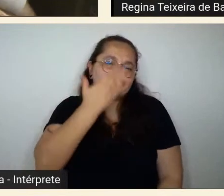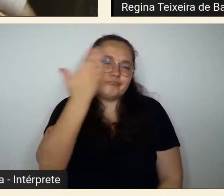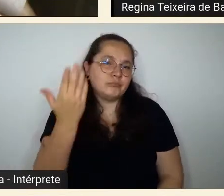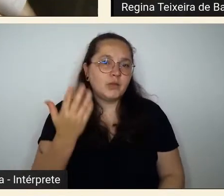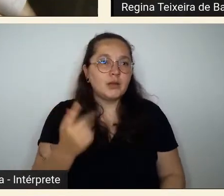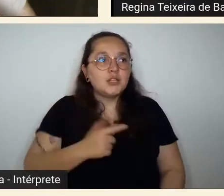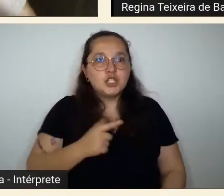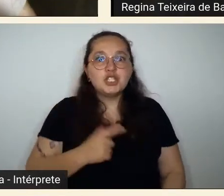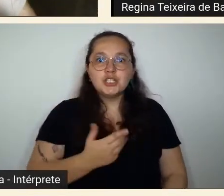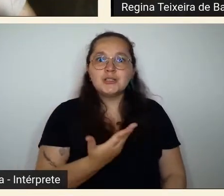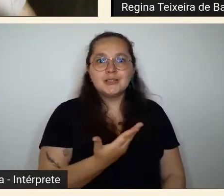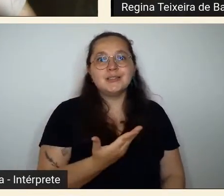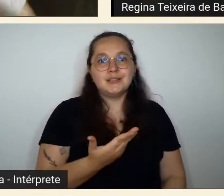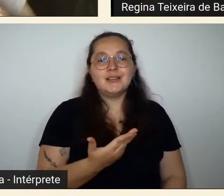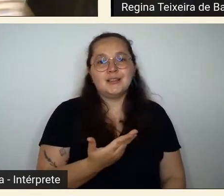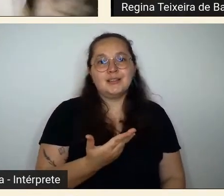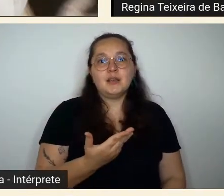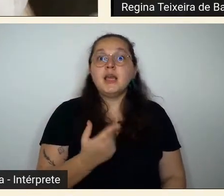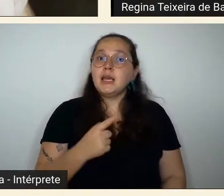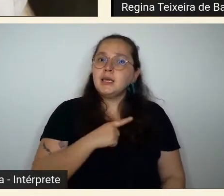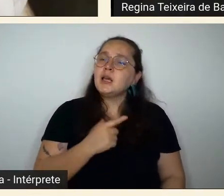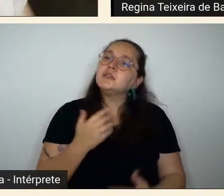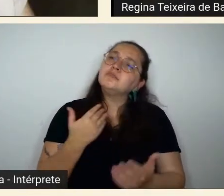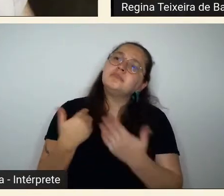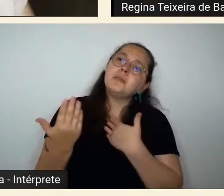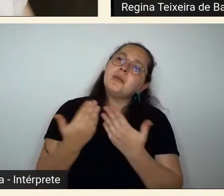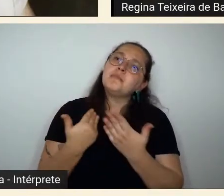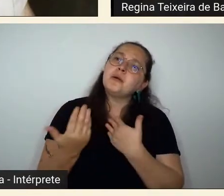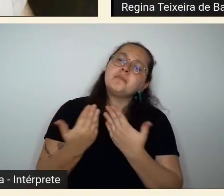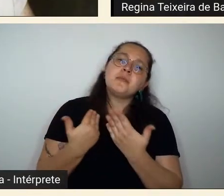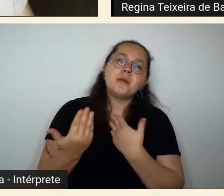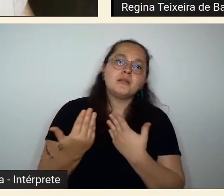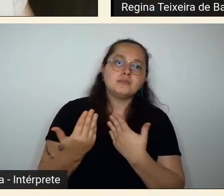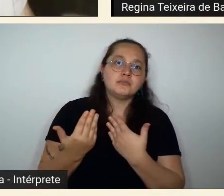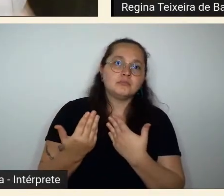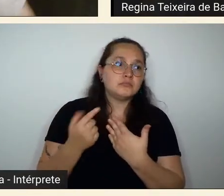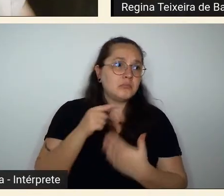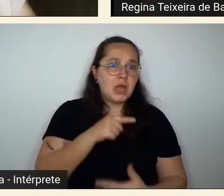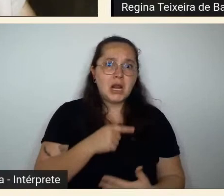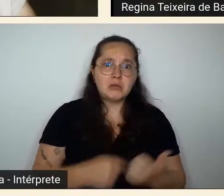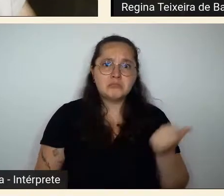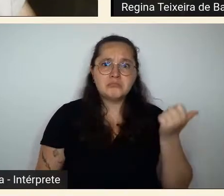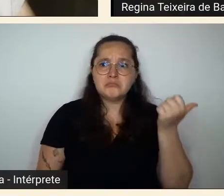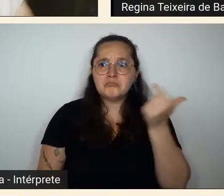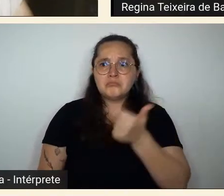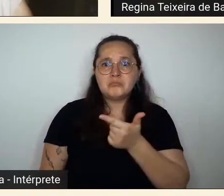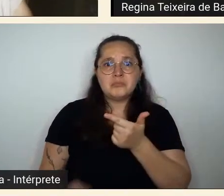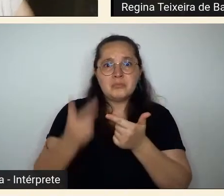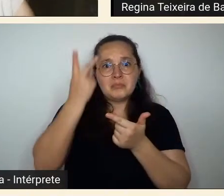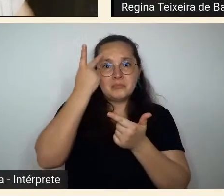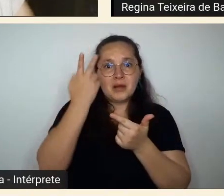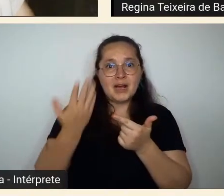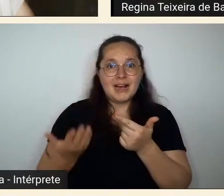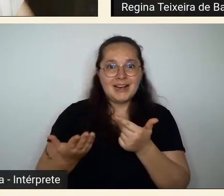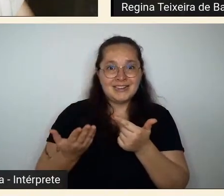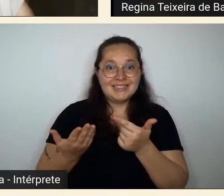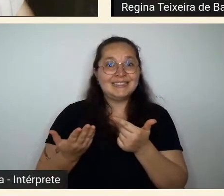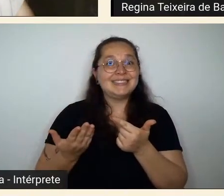para com esses intelectuais do que as mulheres paulistanas claro entende? então isso é uma coisa também